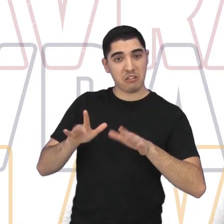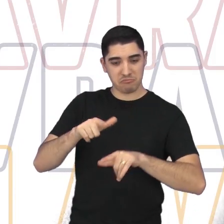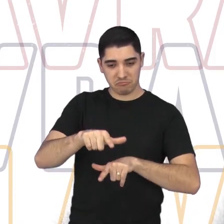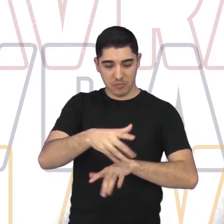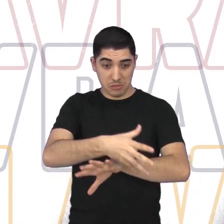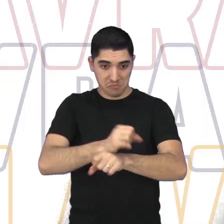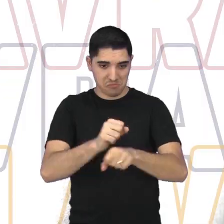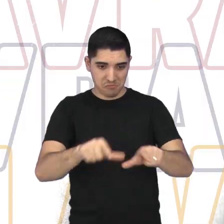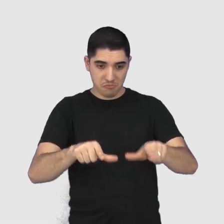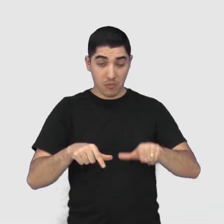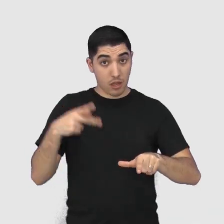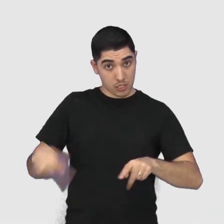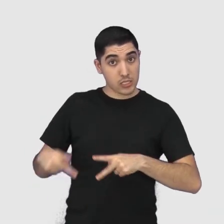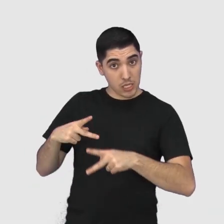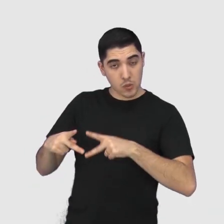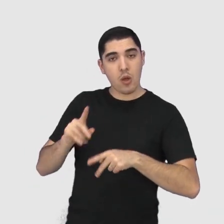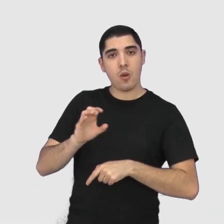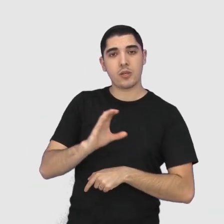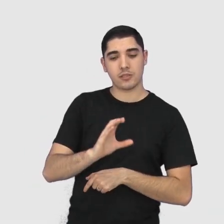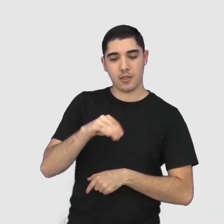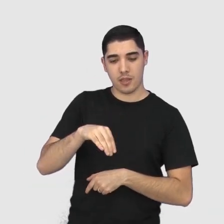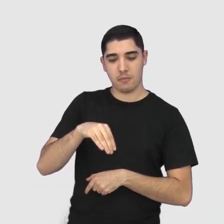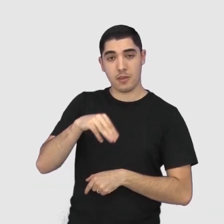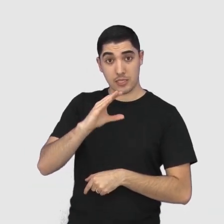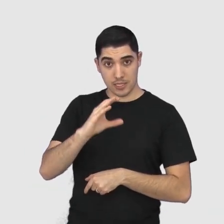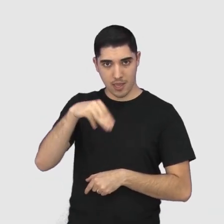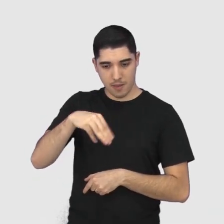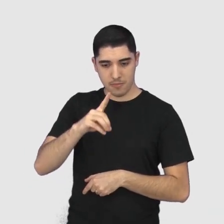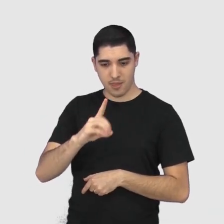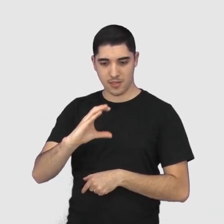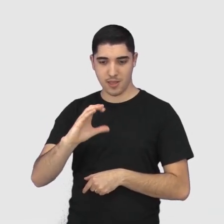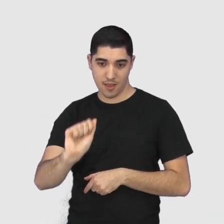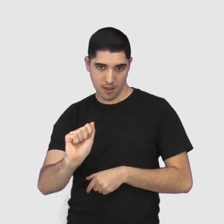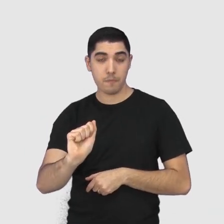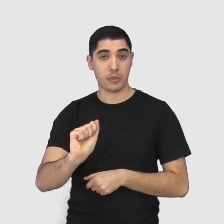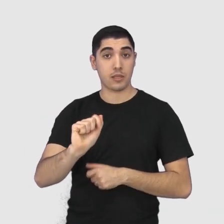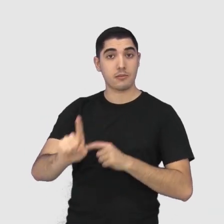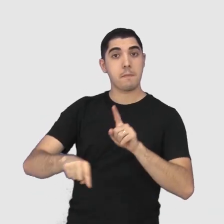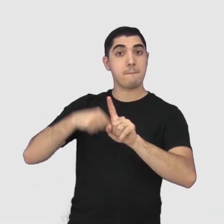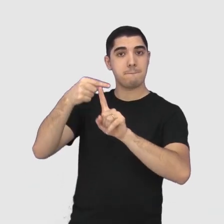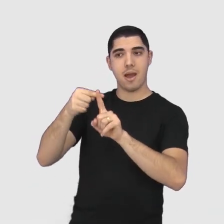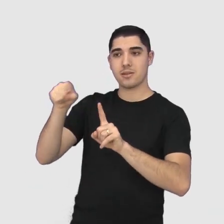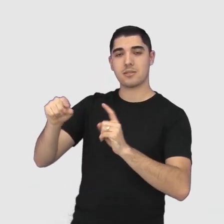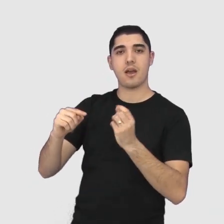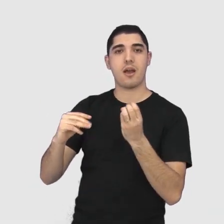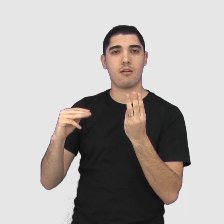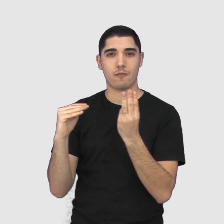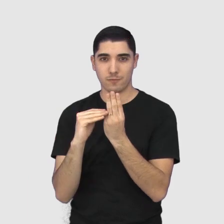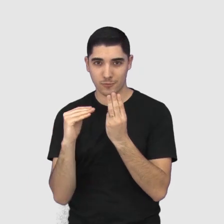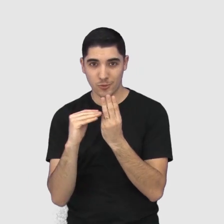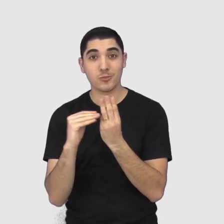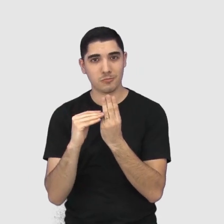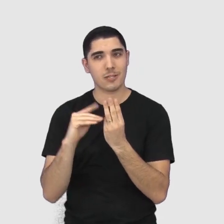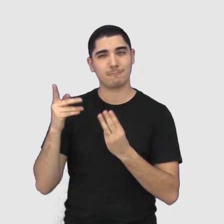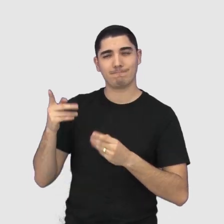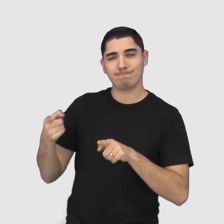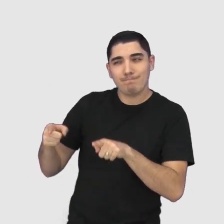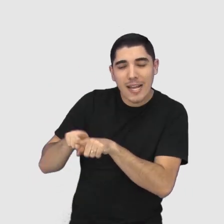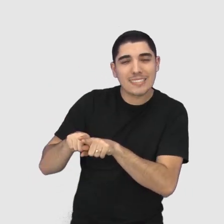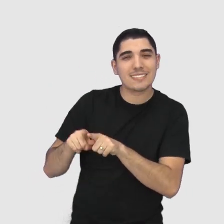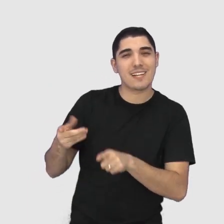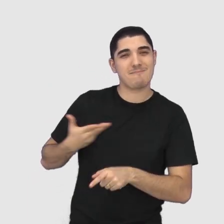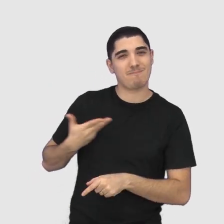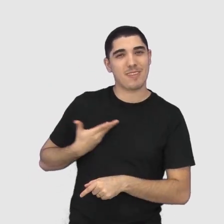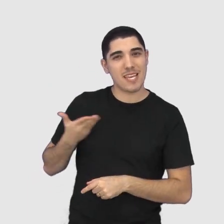a gente teve o reconhecimento e a certificação do município pelo CMDCA e também a Fundação